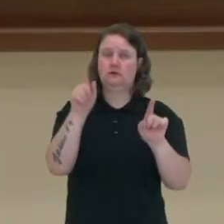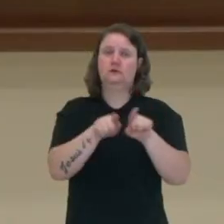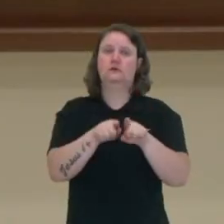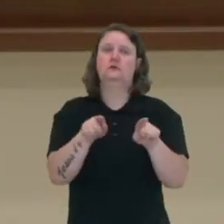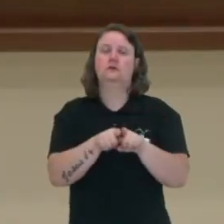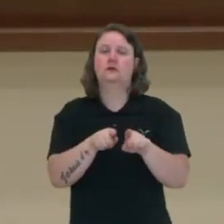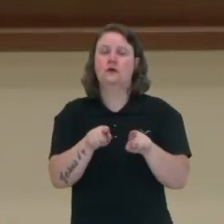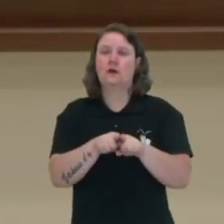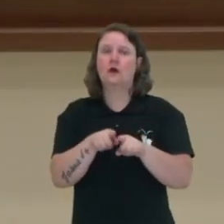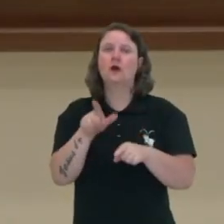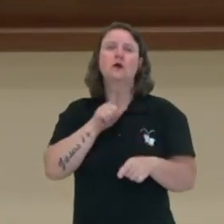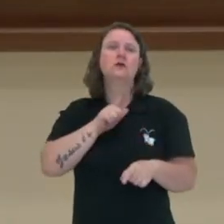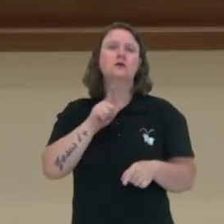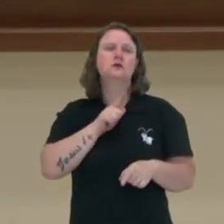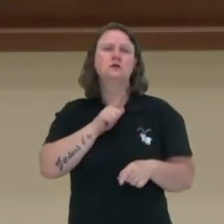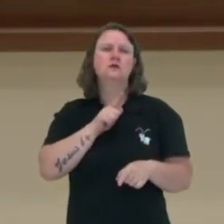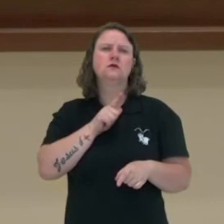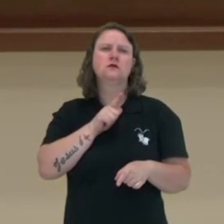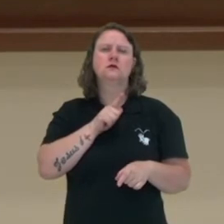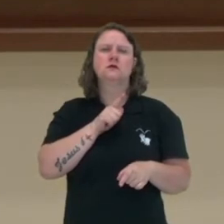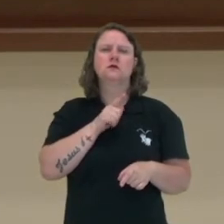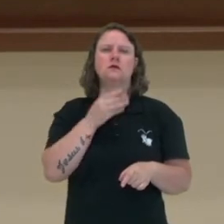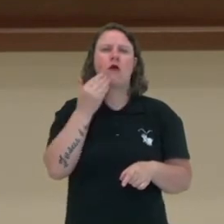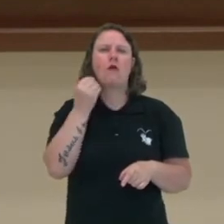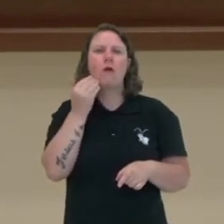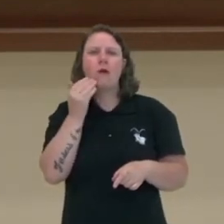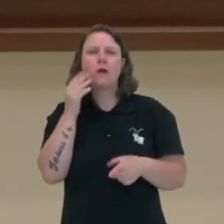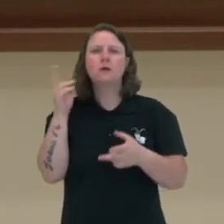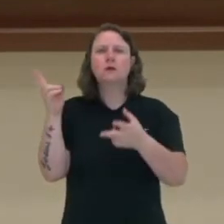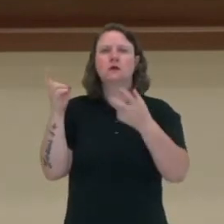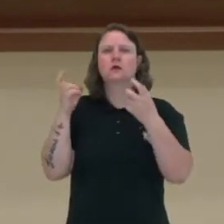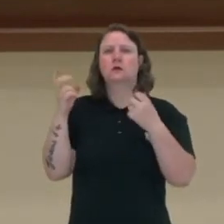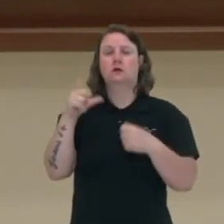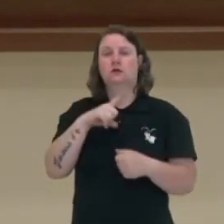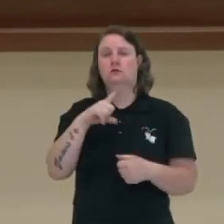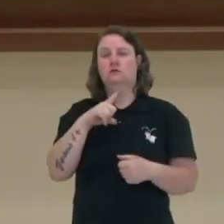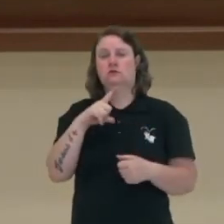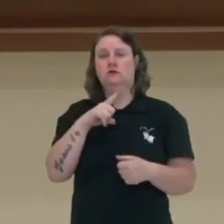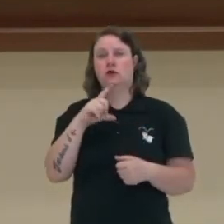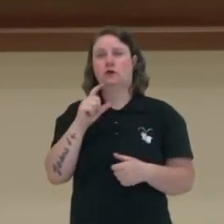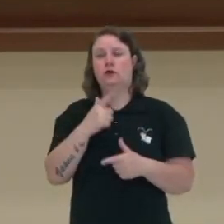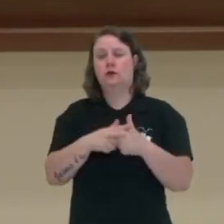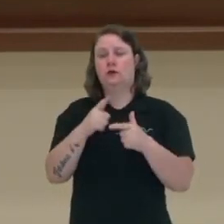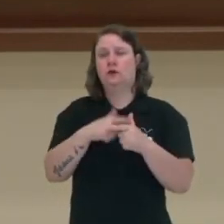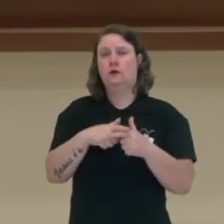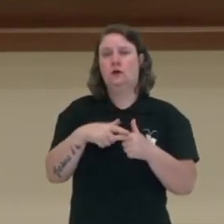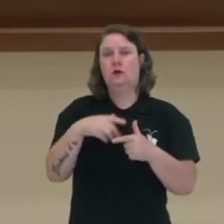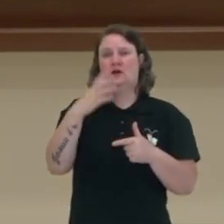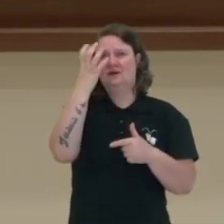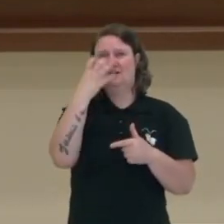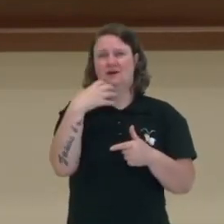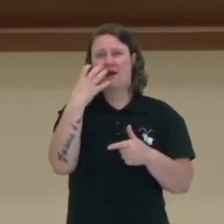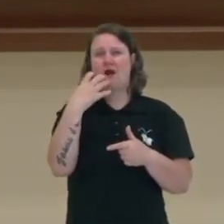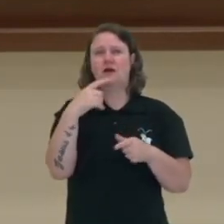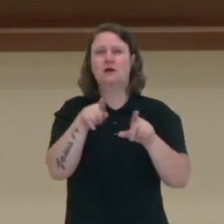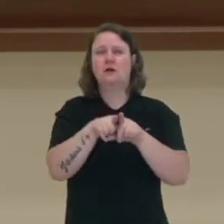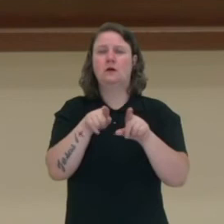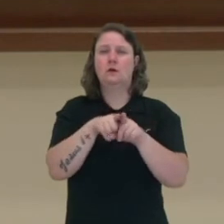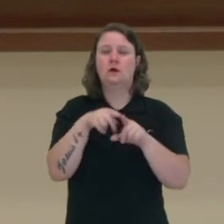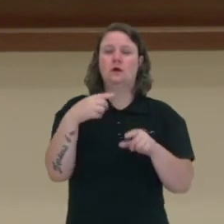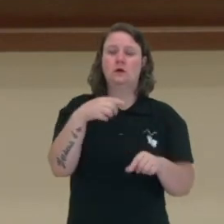fácil de ser observado, nós temos a situação de 1973 a 1990,